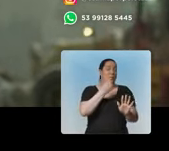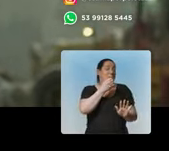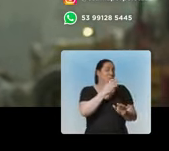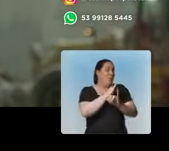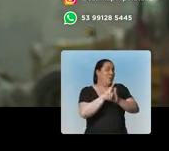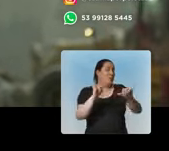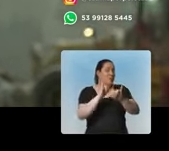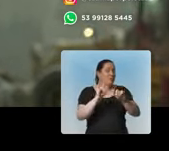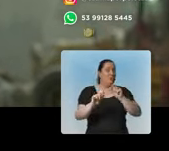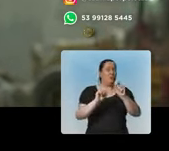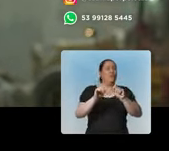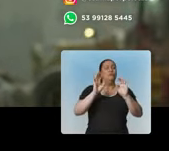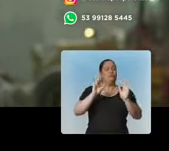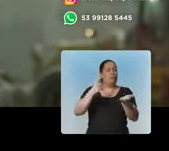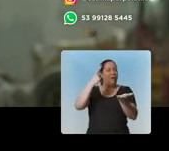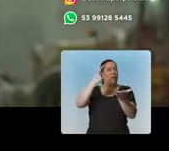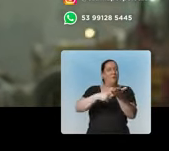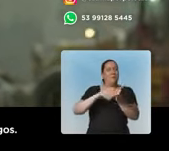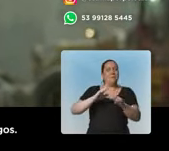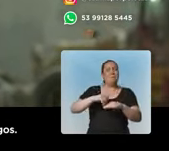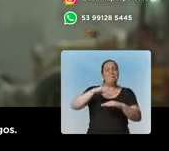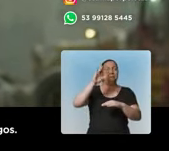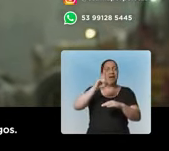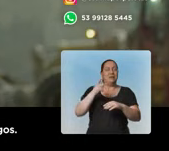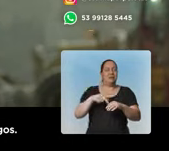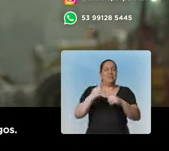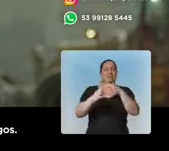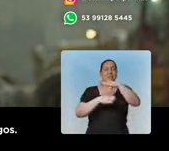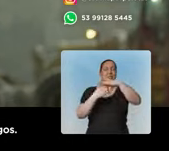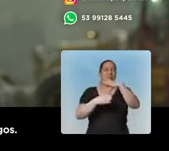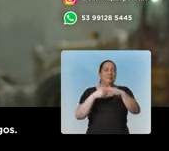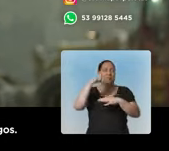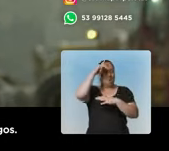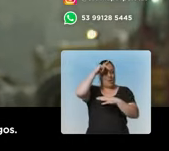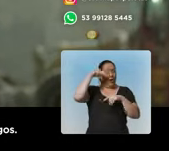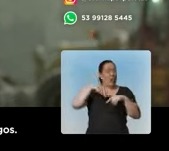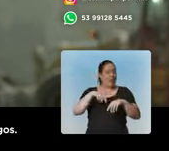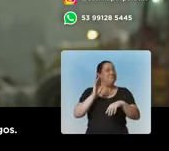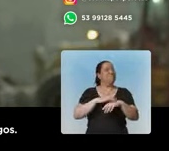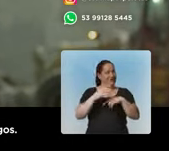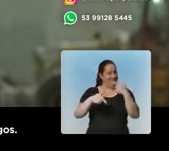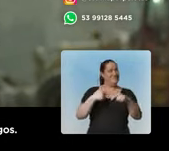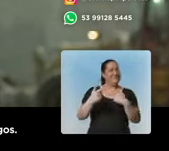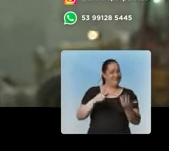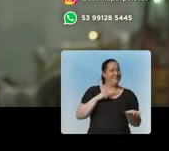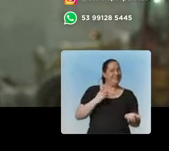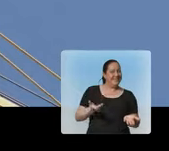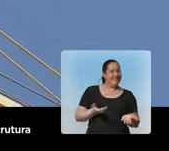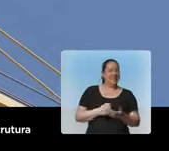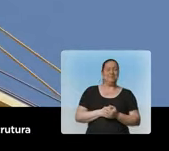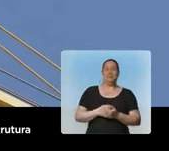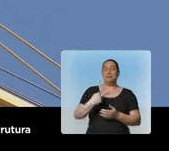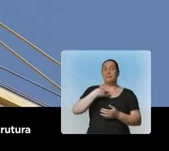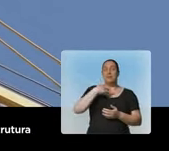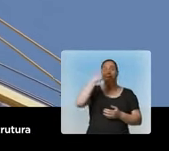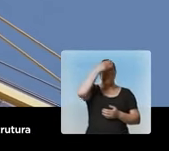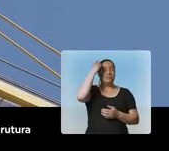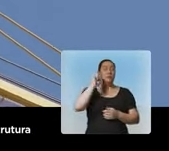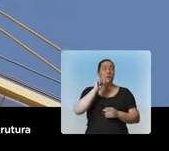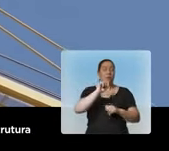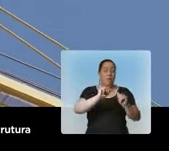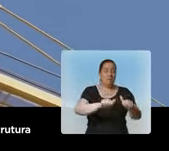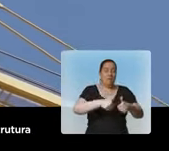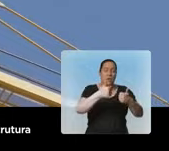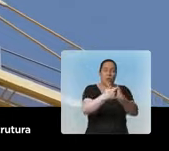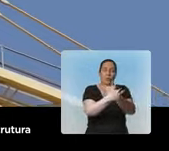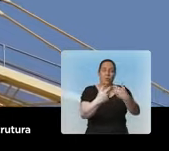A boa notícia é que já temos a confirmação de mais uma indústria pelotense que irá gerar mais empregos. Não podemos esquecer